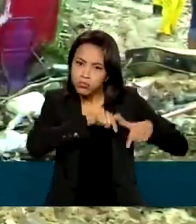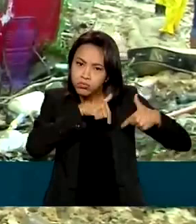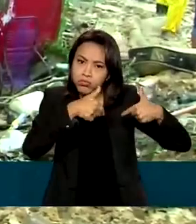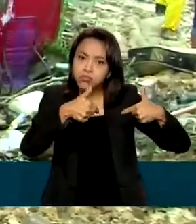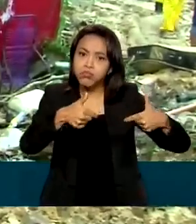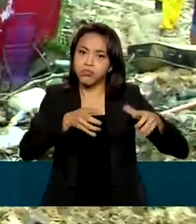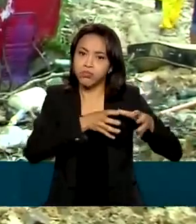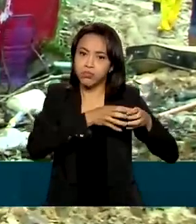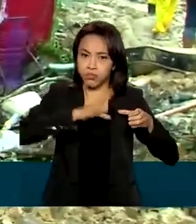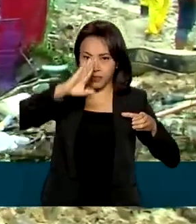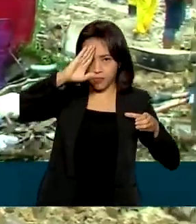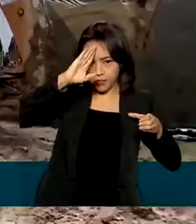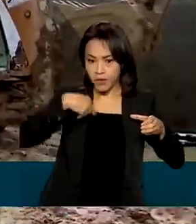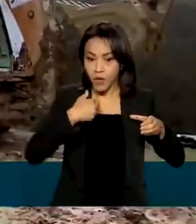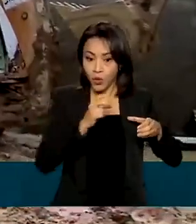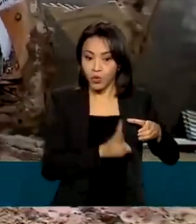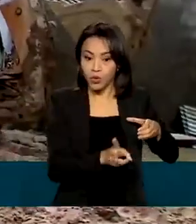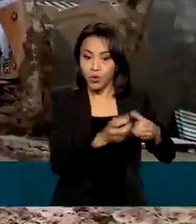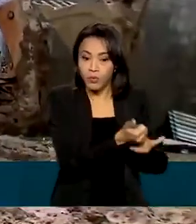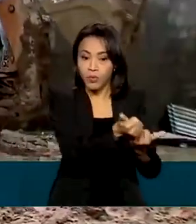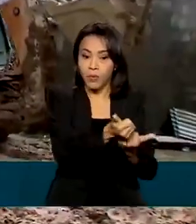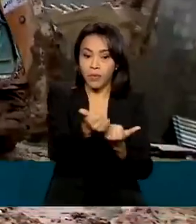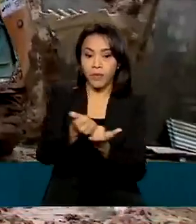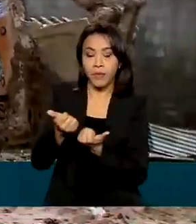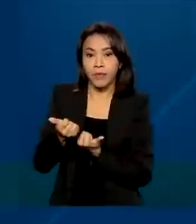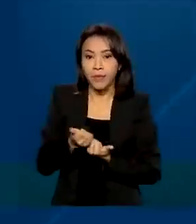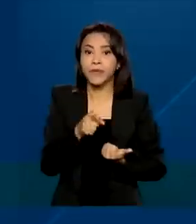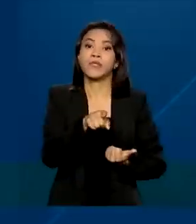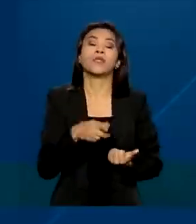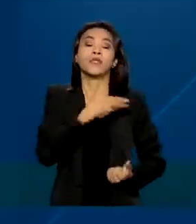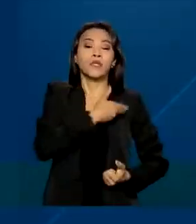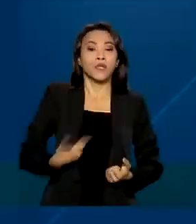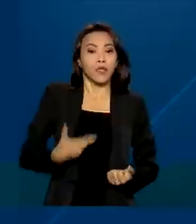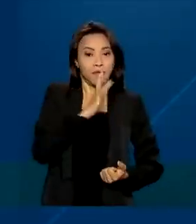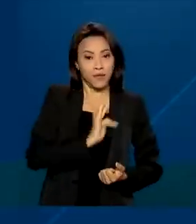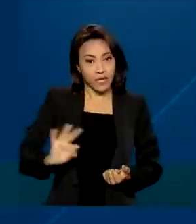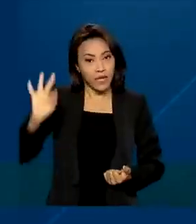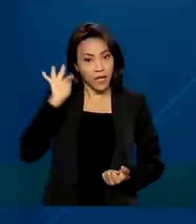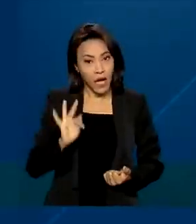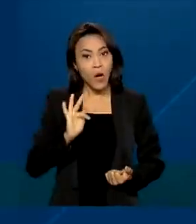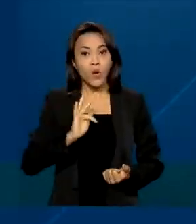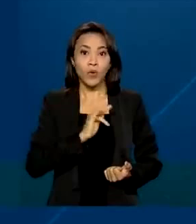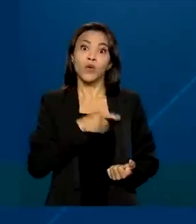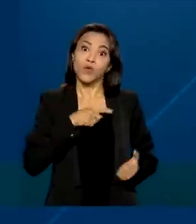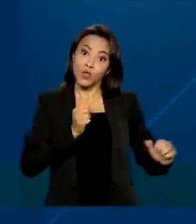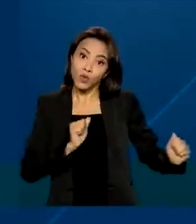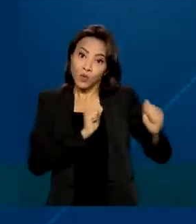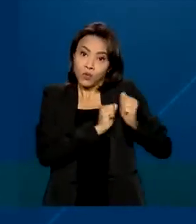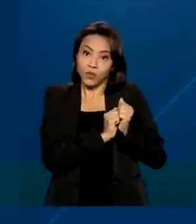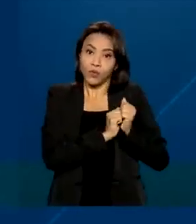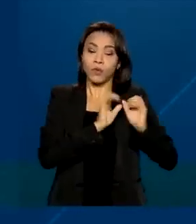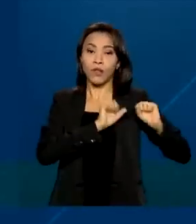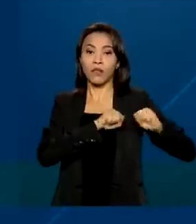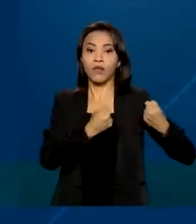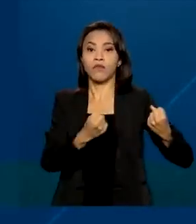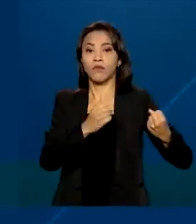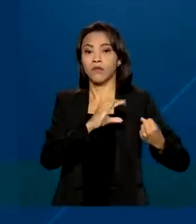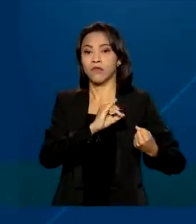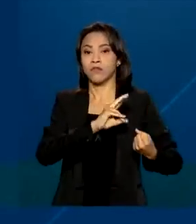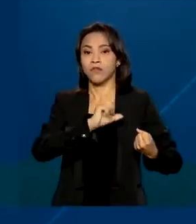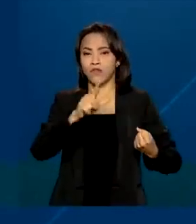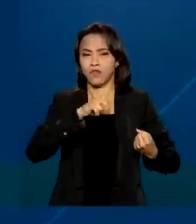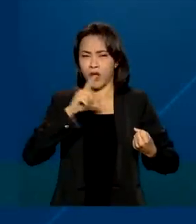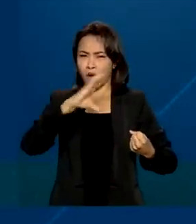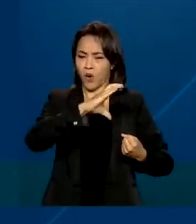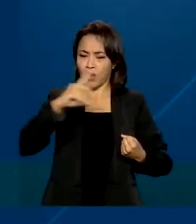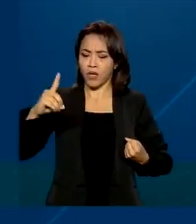de deslizamento na região metropolitana de Recife. O governo federal, por meio da Defesa Civil Nacional, está coordenando ações